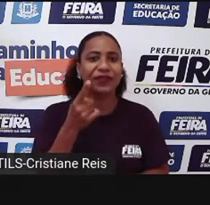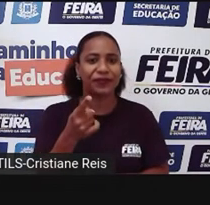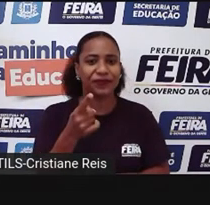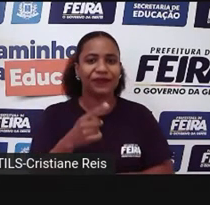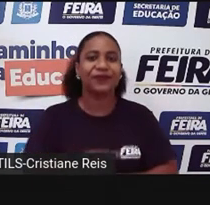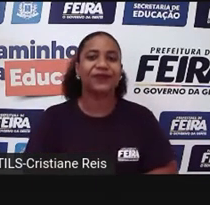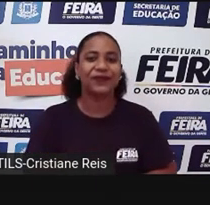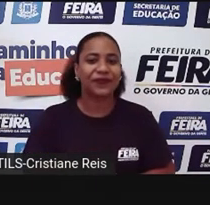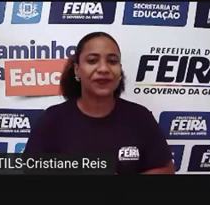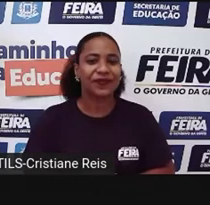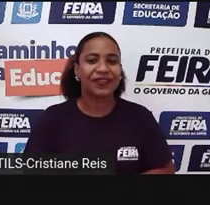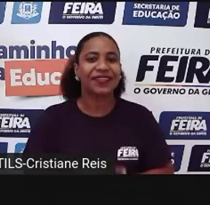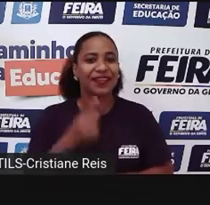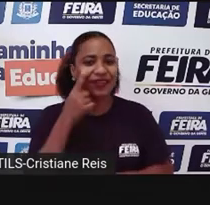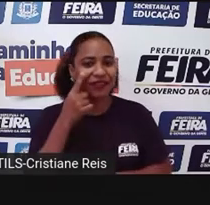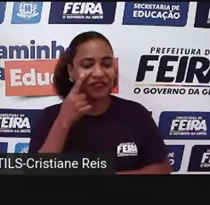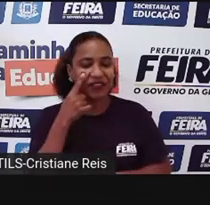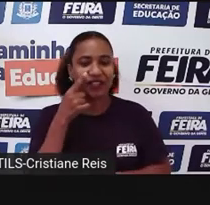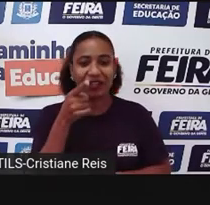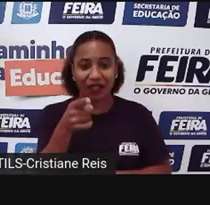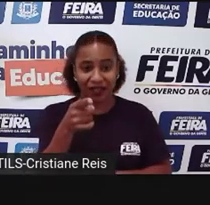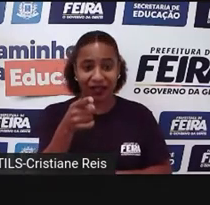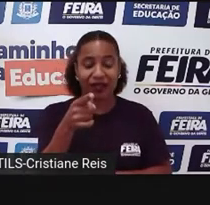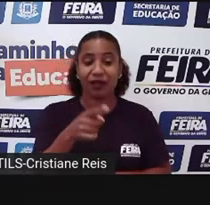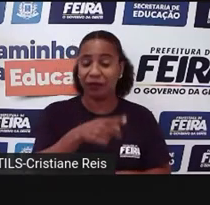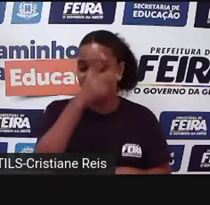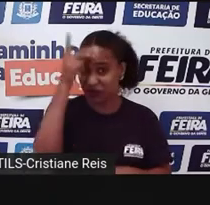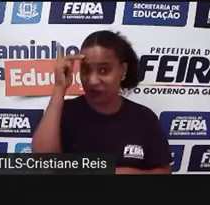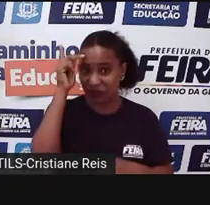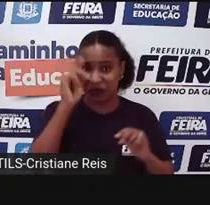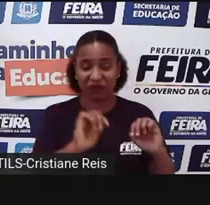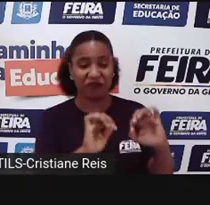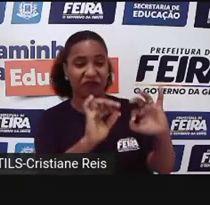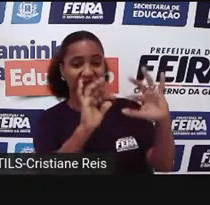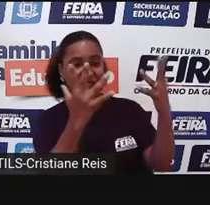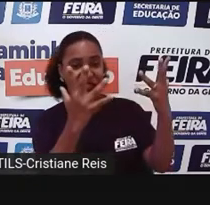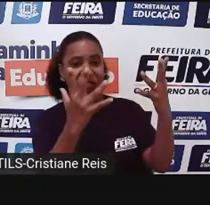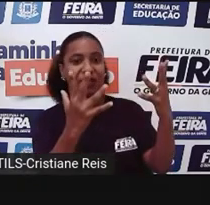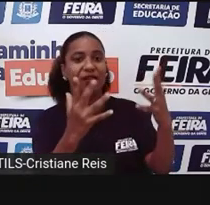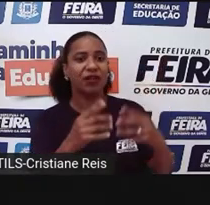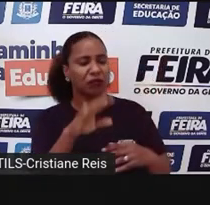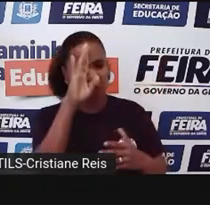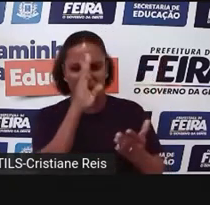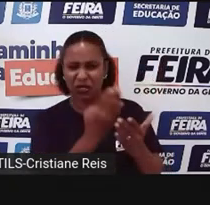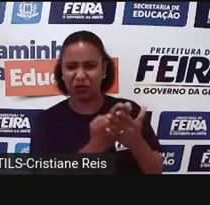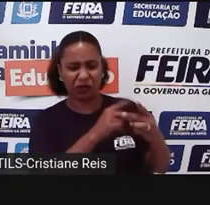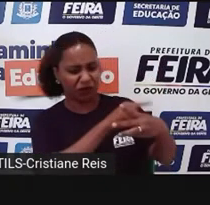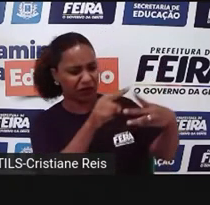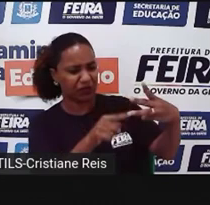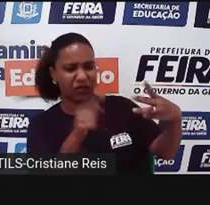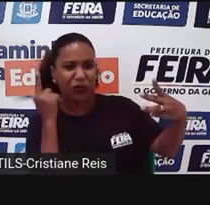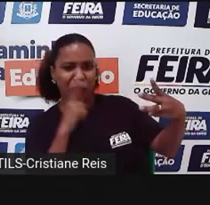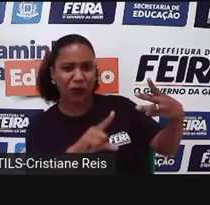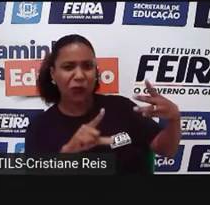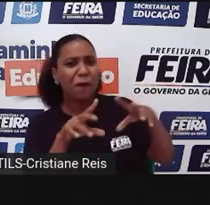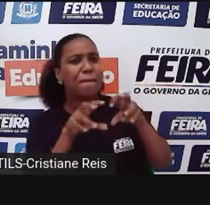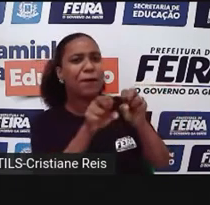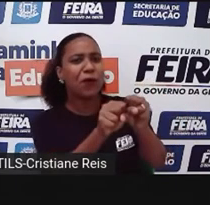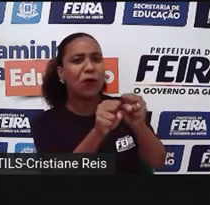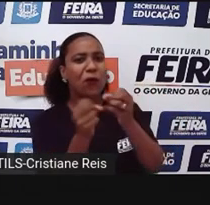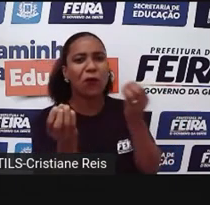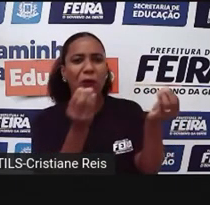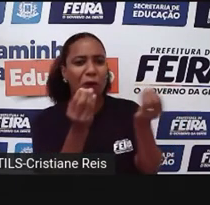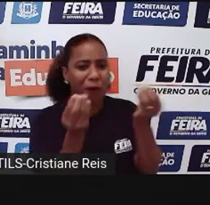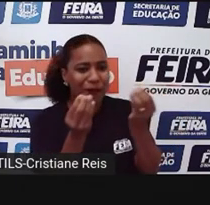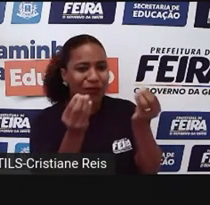os deuses, os orixás que moravam com o Niame, o Deus do céu, eles não acreditaram, né, e aí bateram